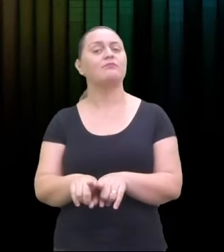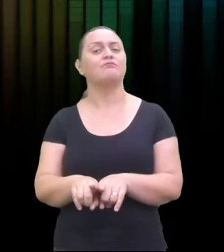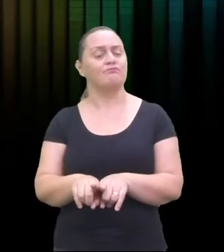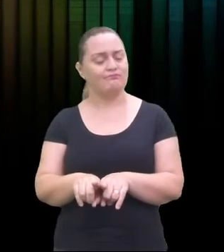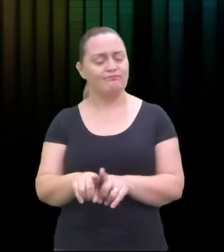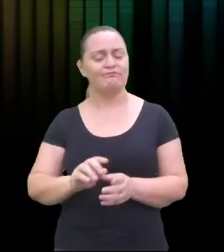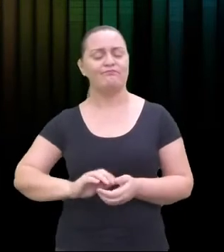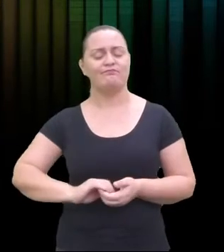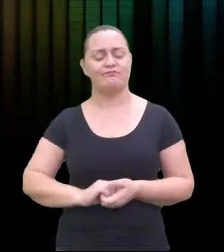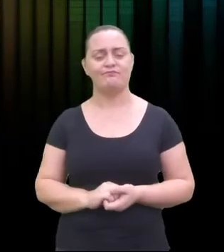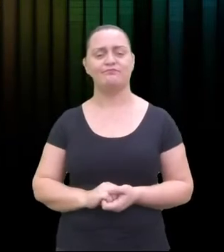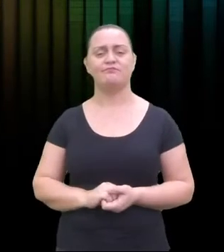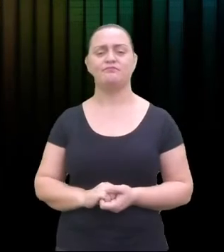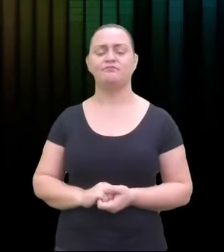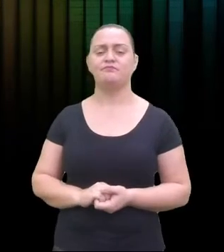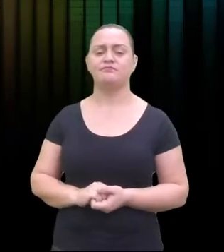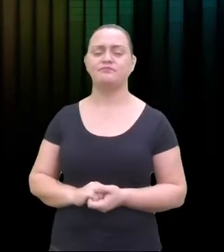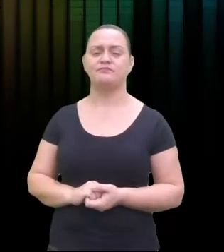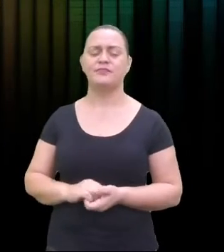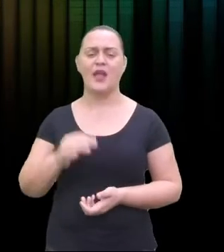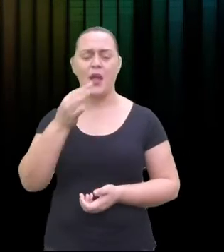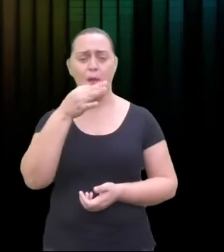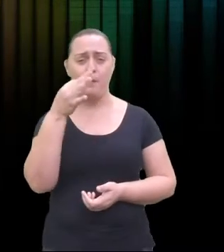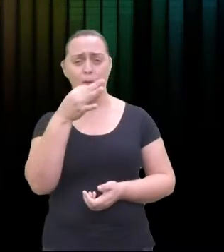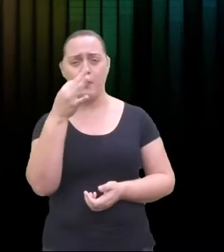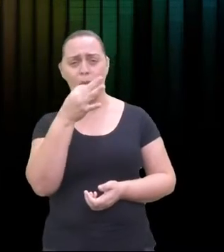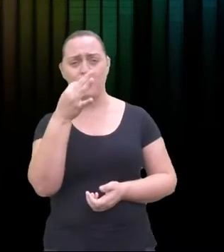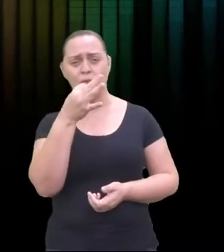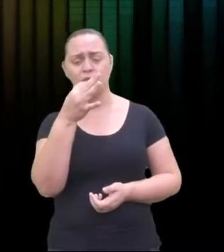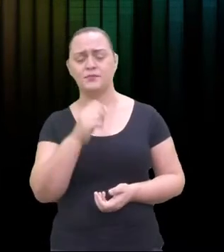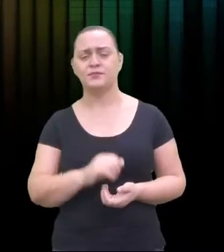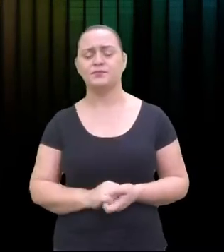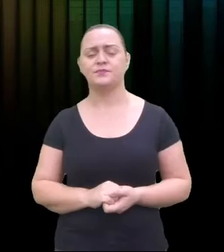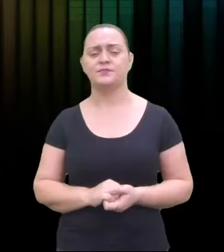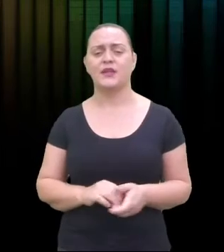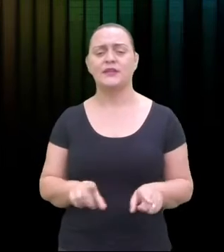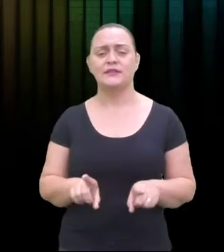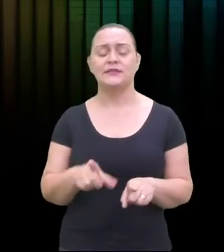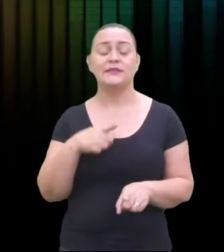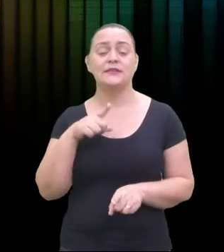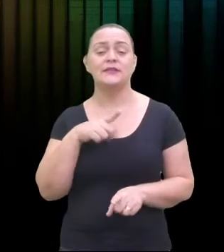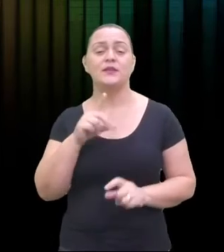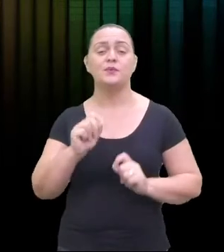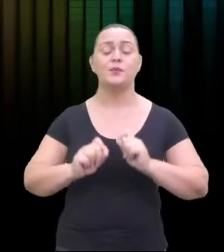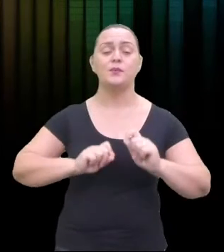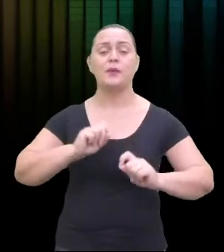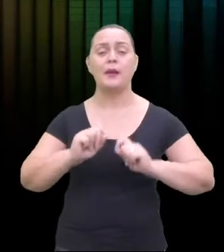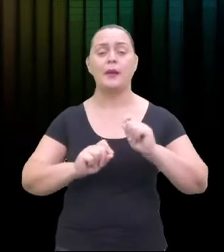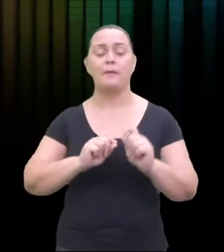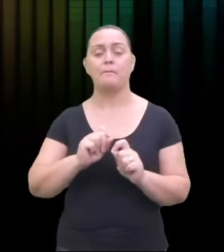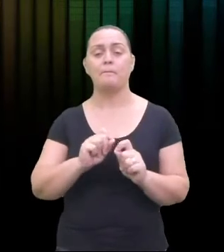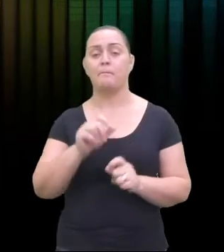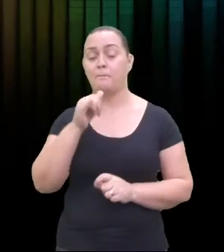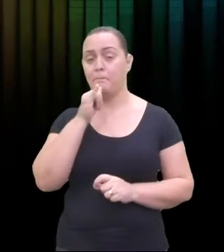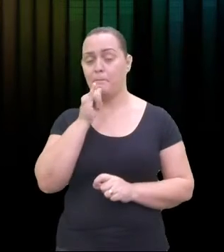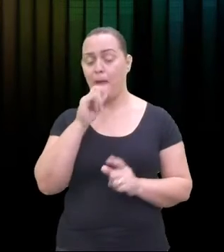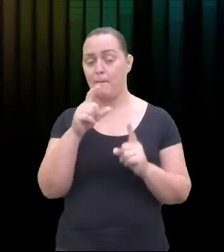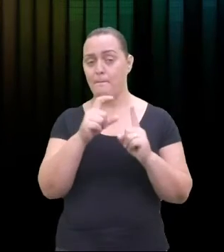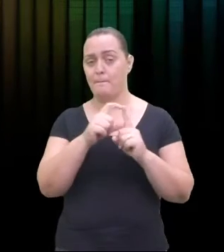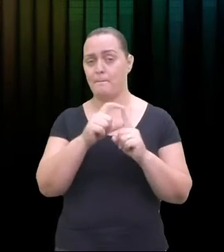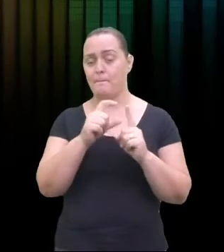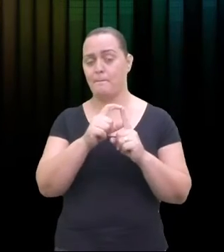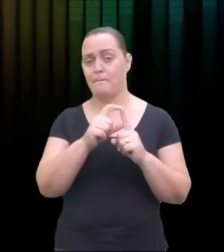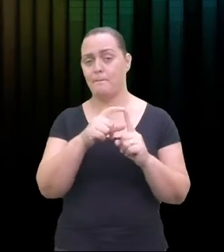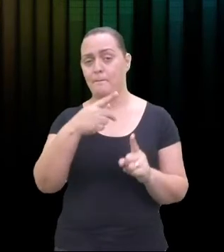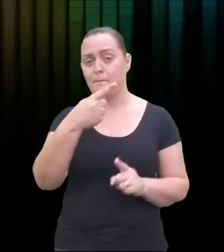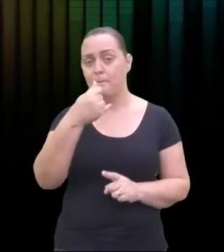a música também é cheia de pique. O que é isso? Ela pode ser o segredo para